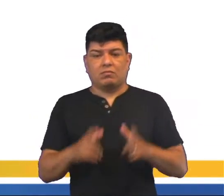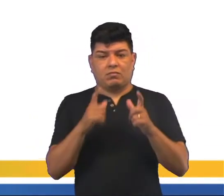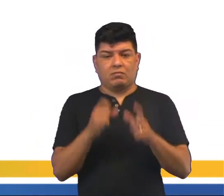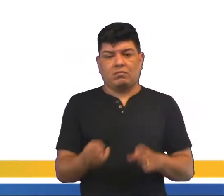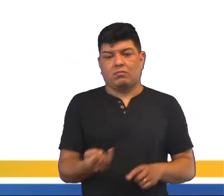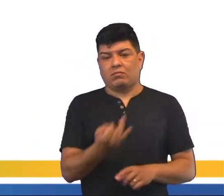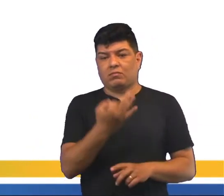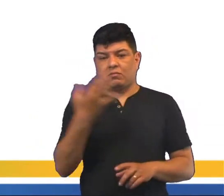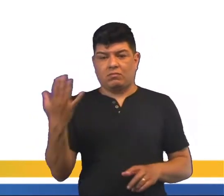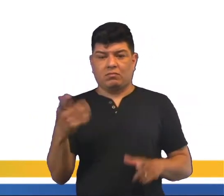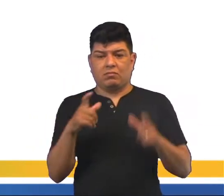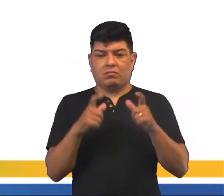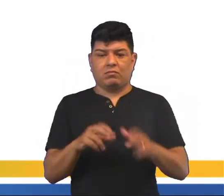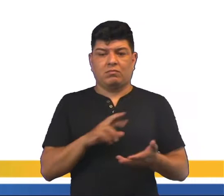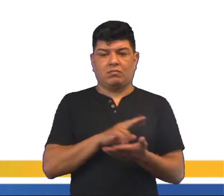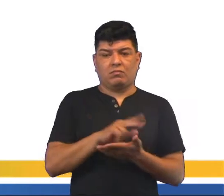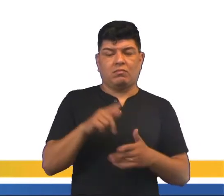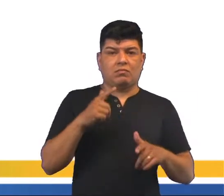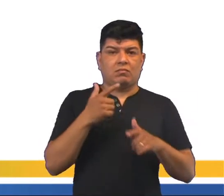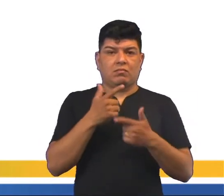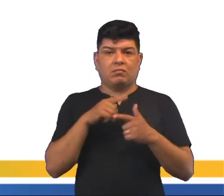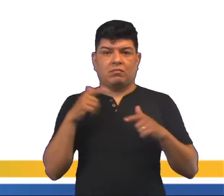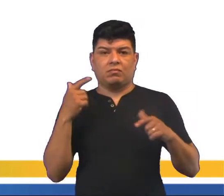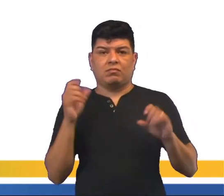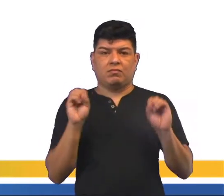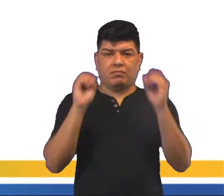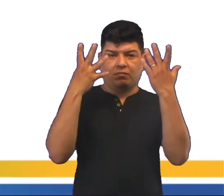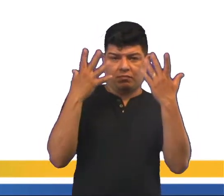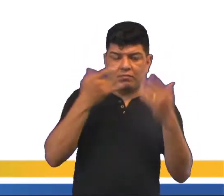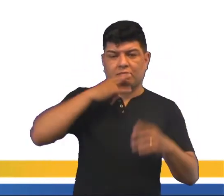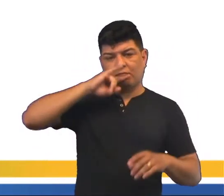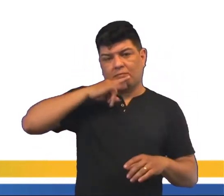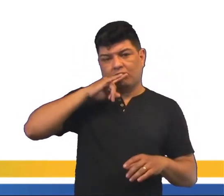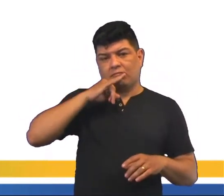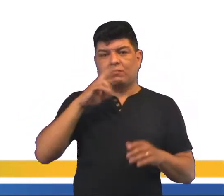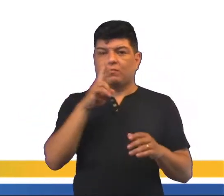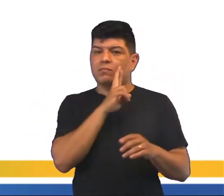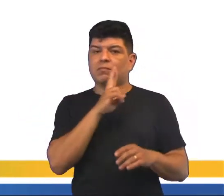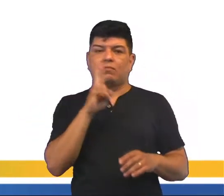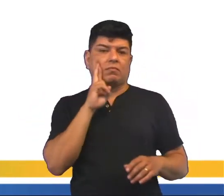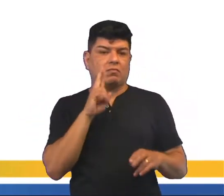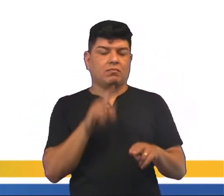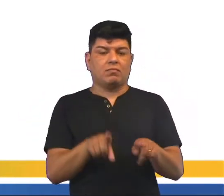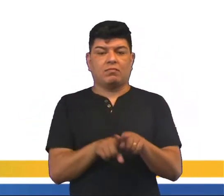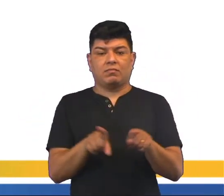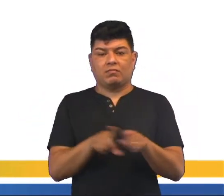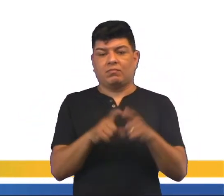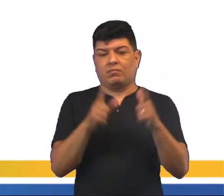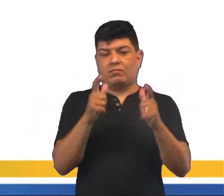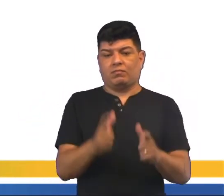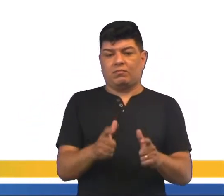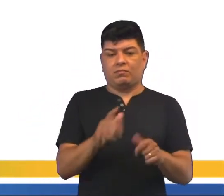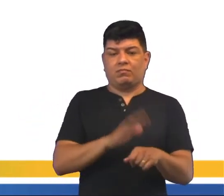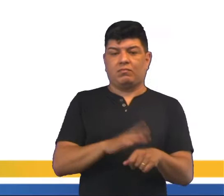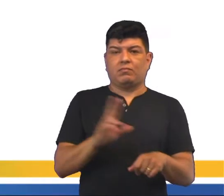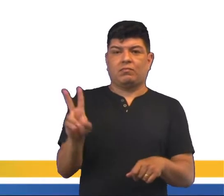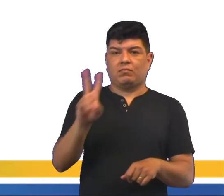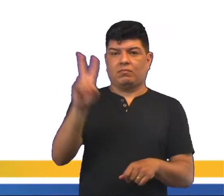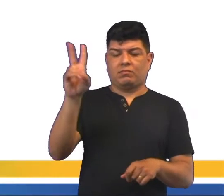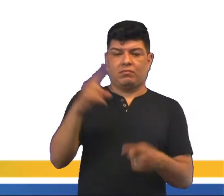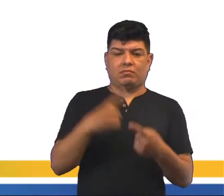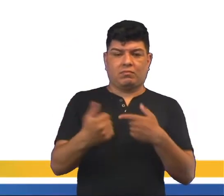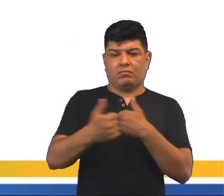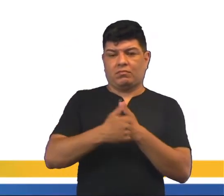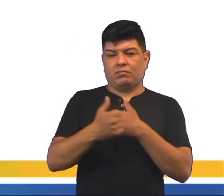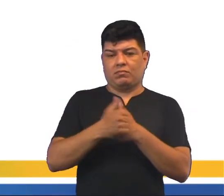uma grande quantidade de estabelecimento de diversão, como boates, bares e restaurantes, ou seja, esses terrenos até são mais valorizados,